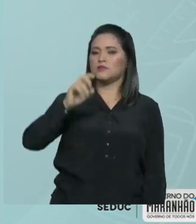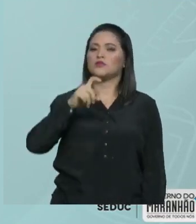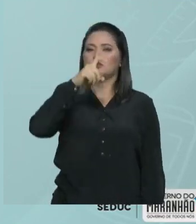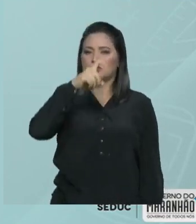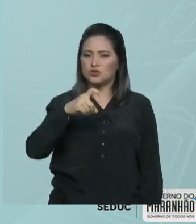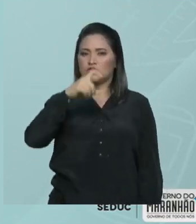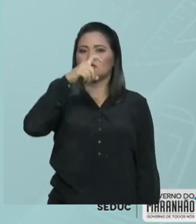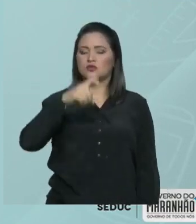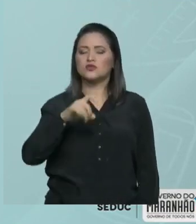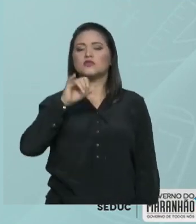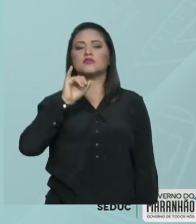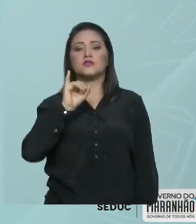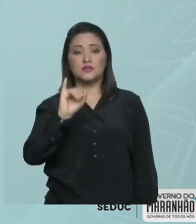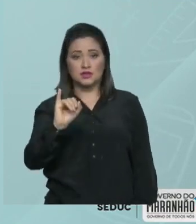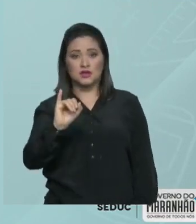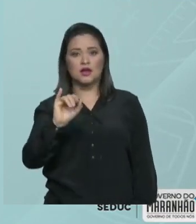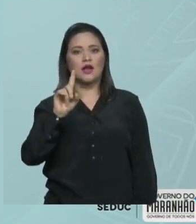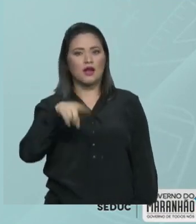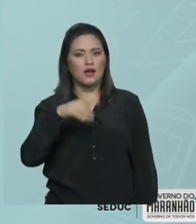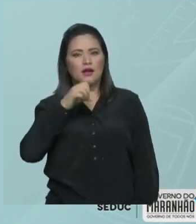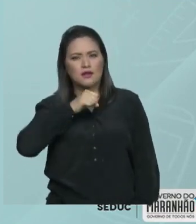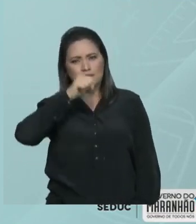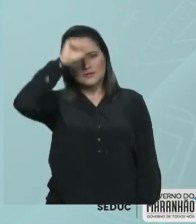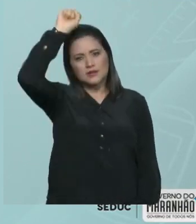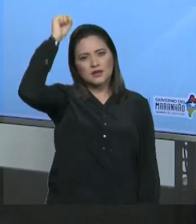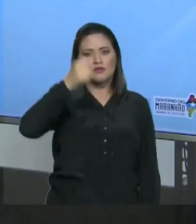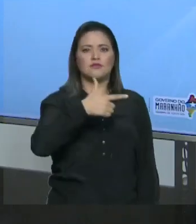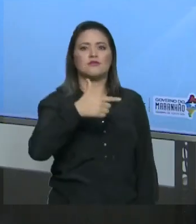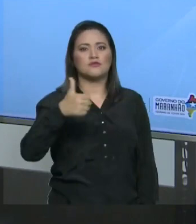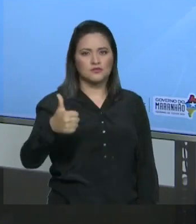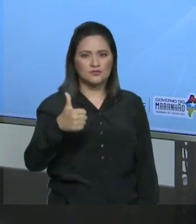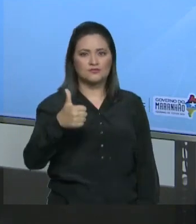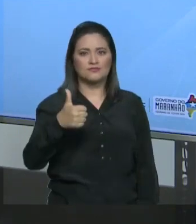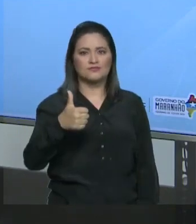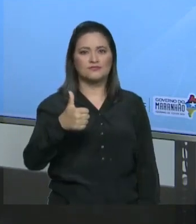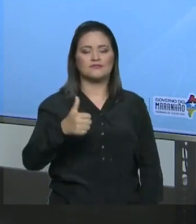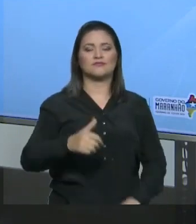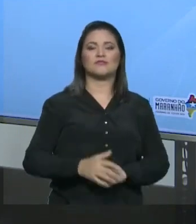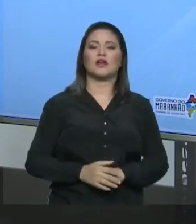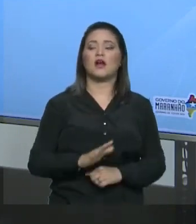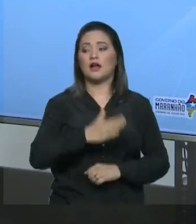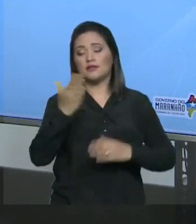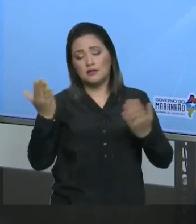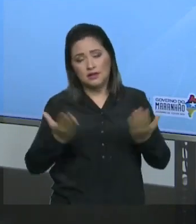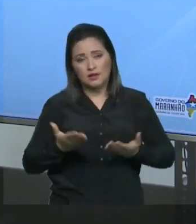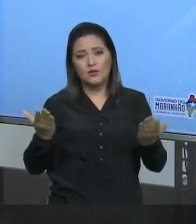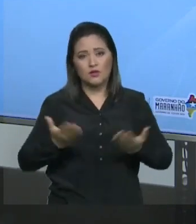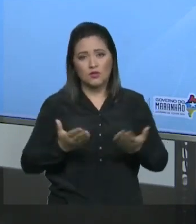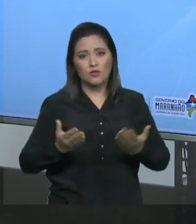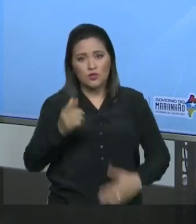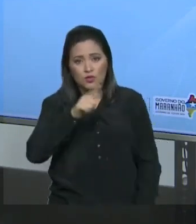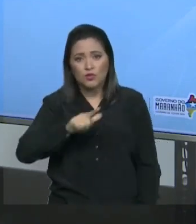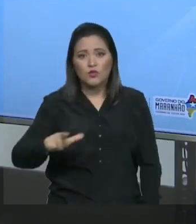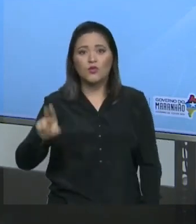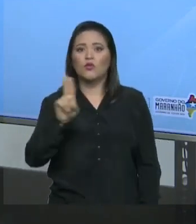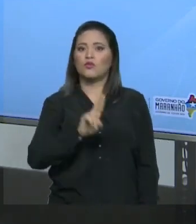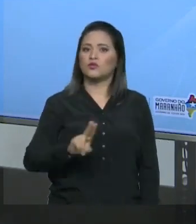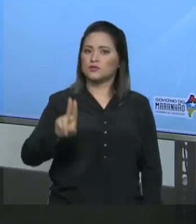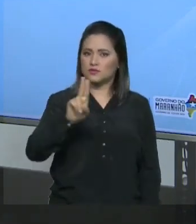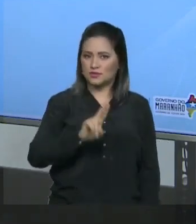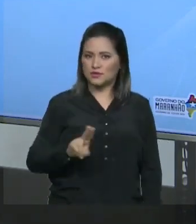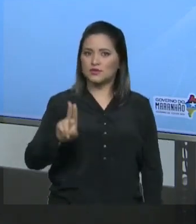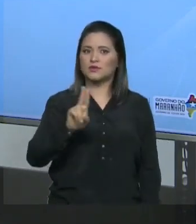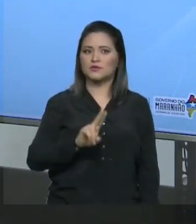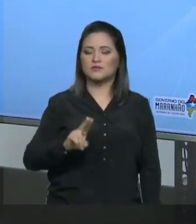XXI indica século XXI. Então, até hoje, nós continuamos usando, em alguns momentos,